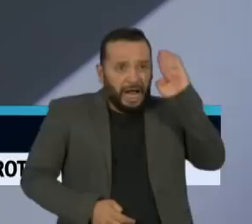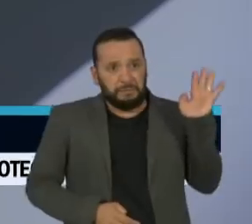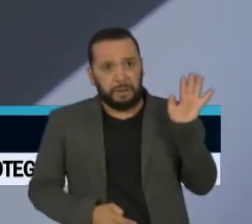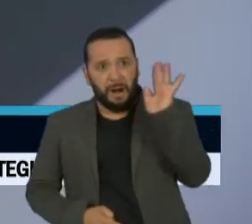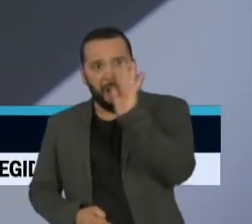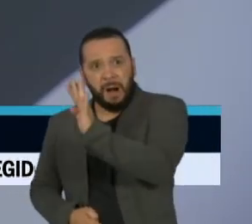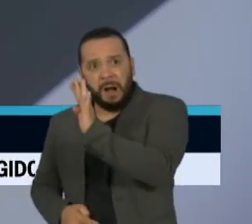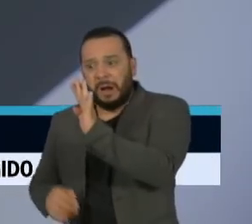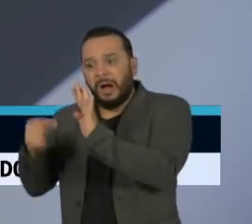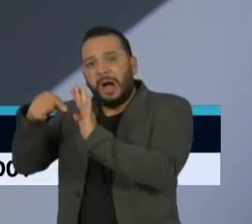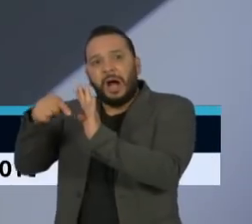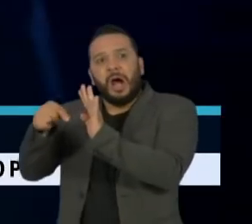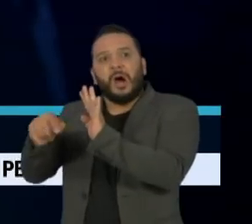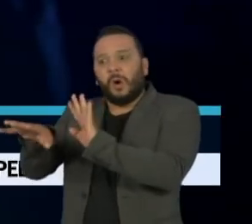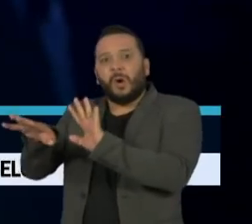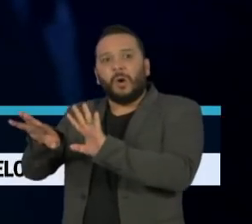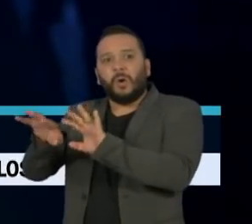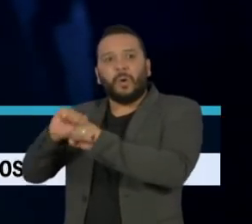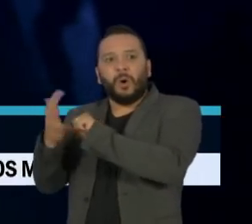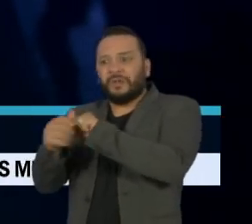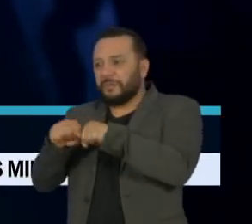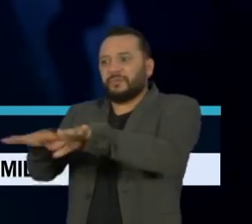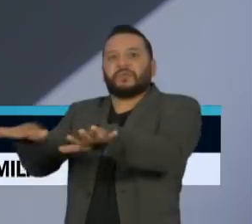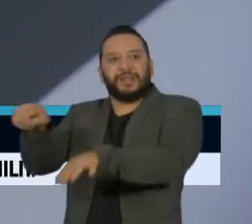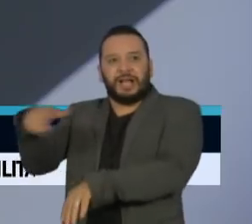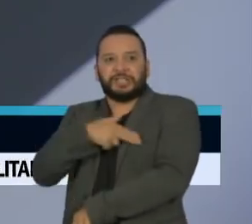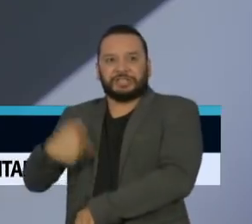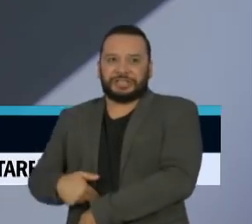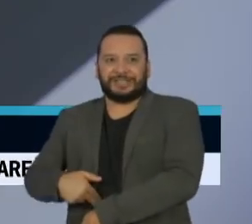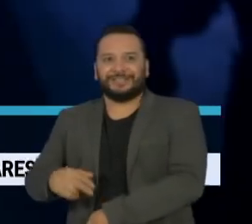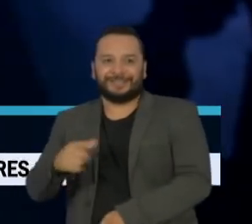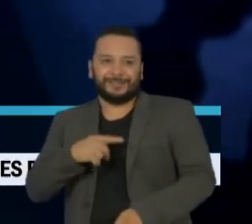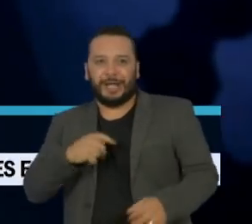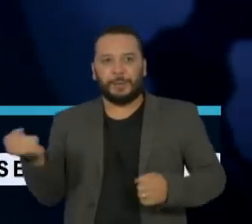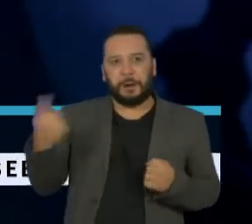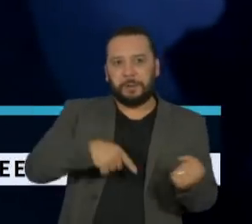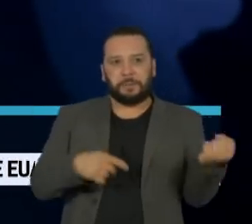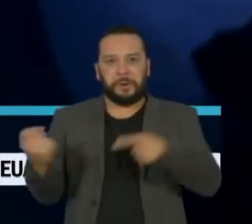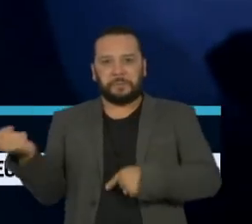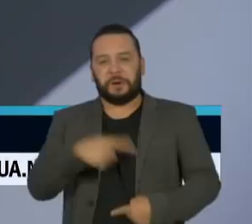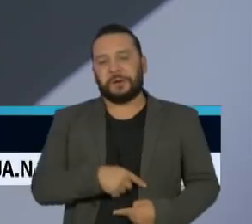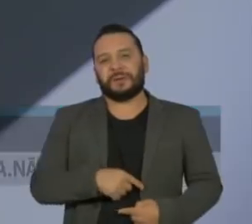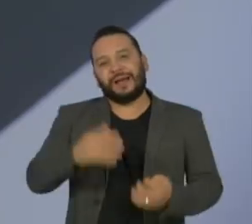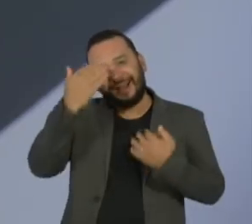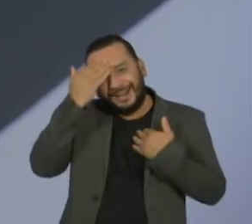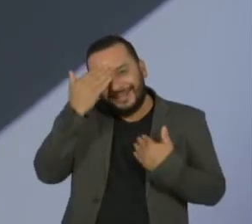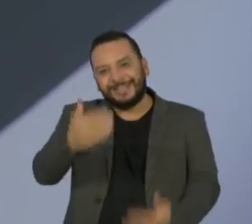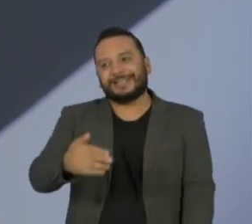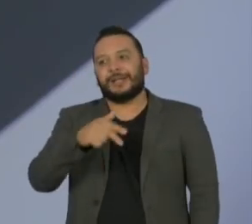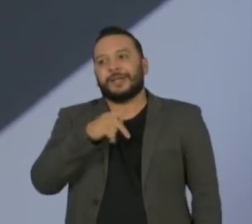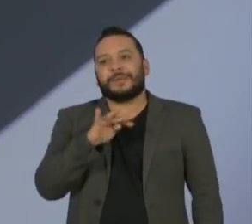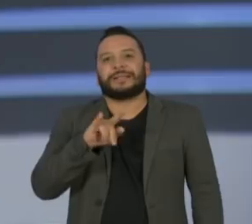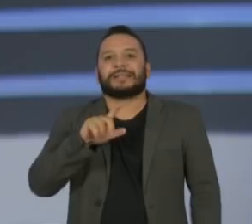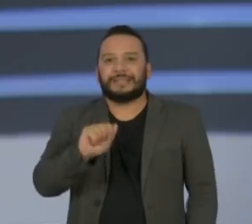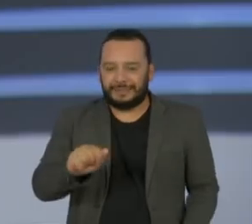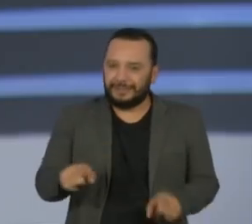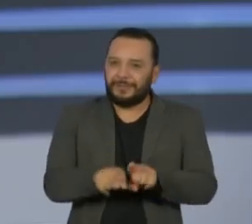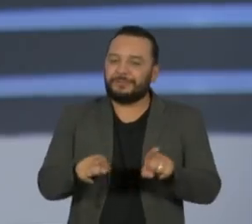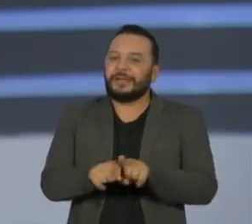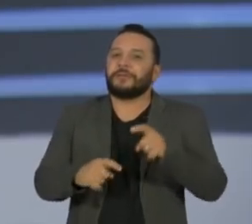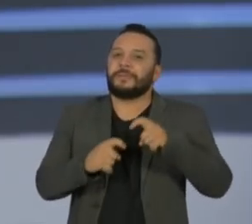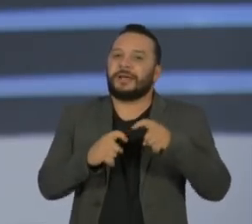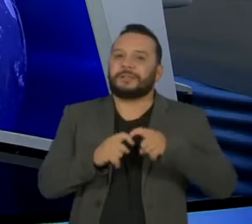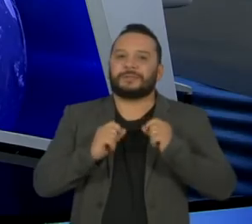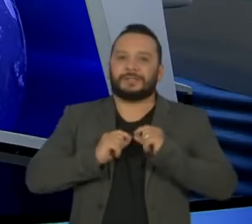guerra de versões. Acompanharemos a conferir. Pois é. Agradecemos a presença da jornalista Patrícia Campos Mello e do médico Paulo